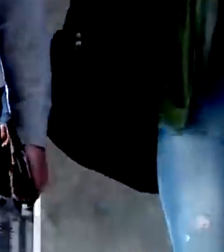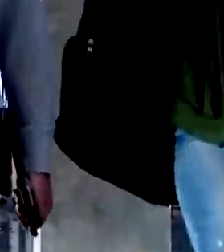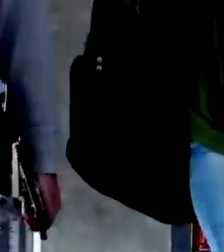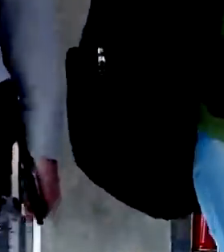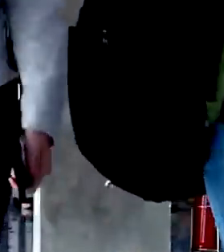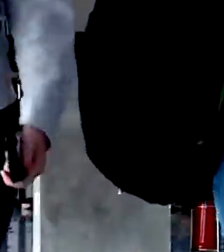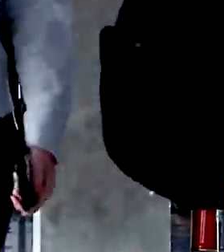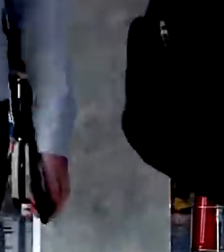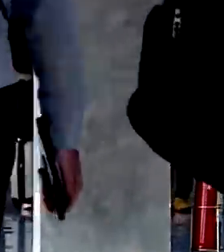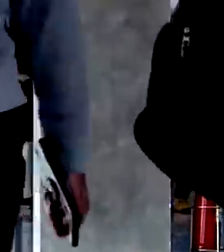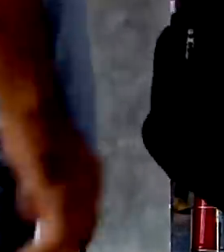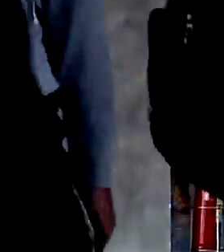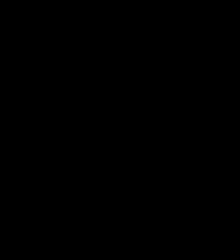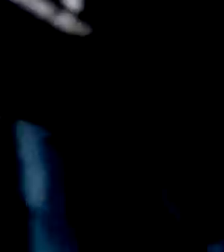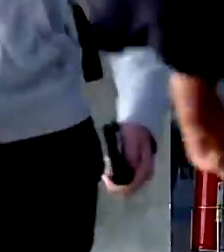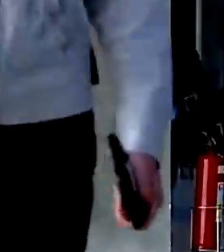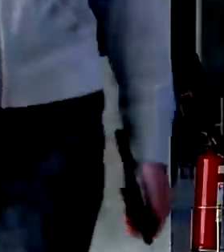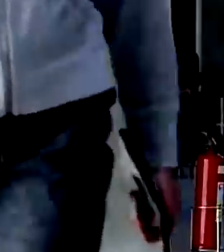E até amanhã.